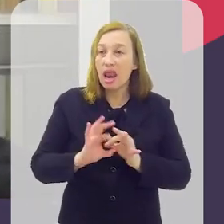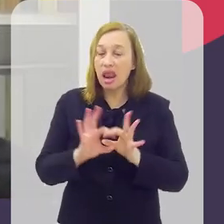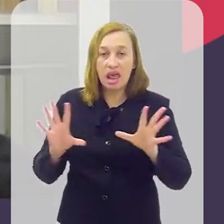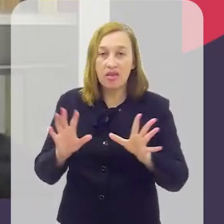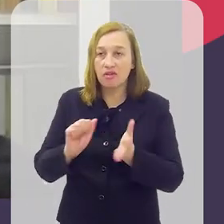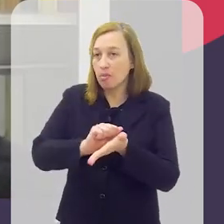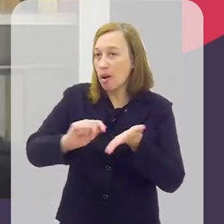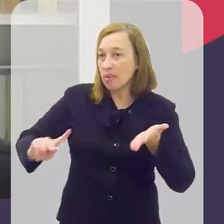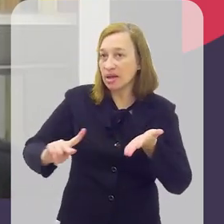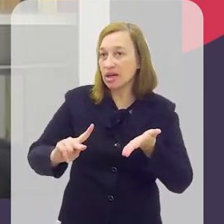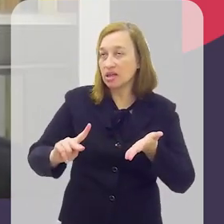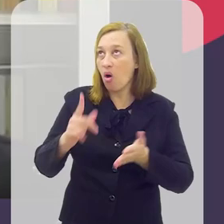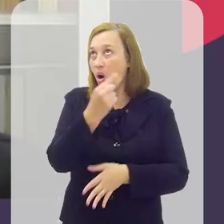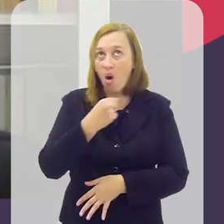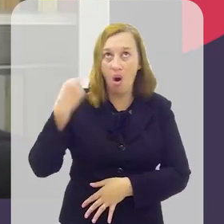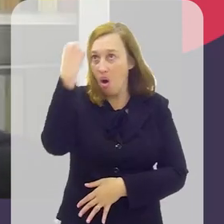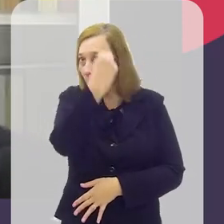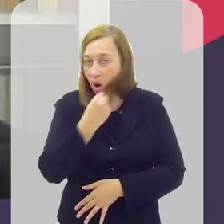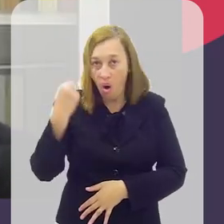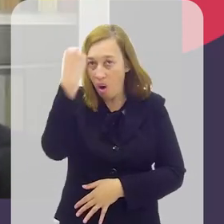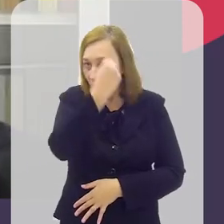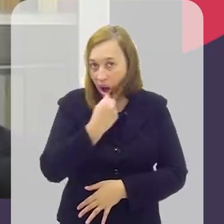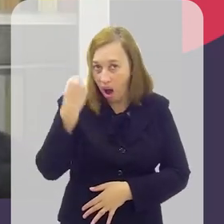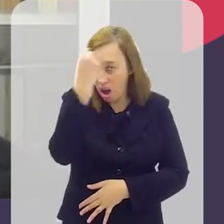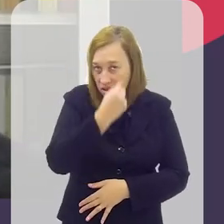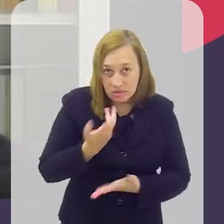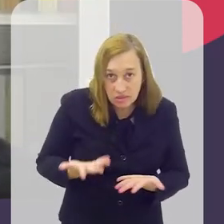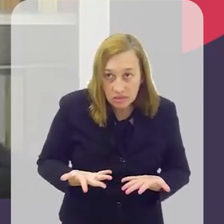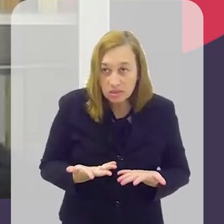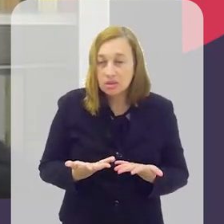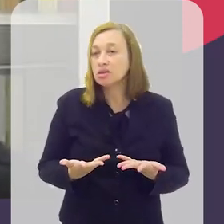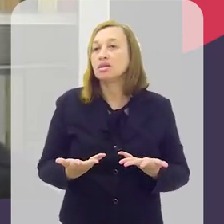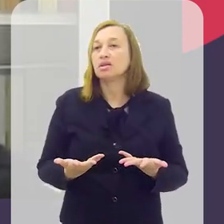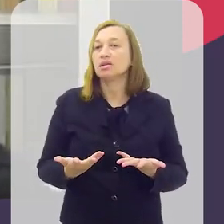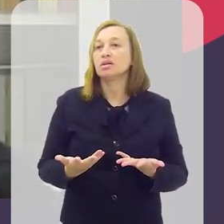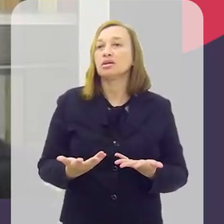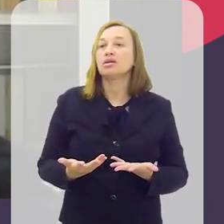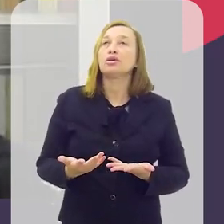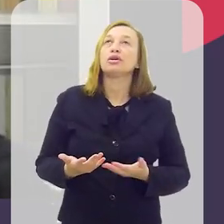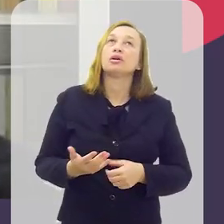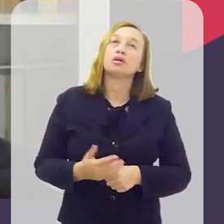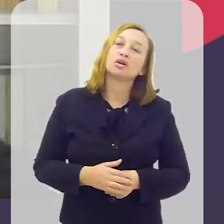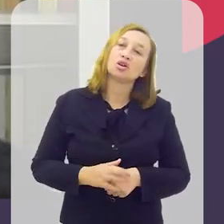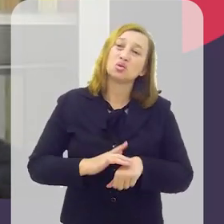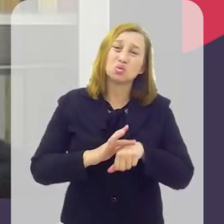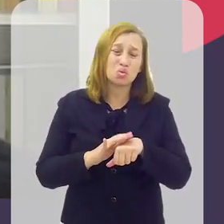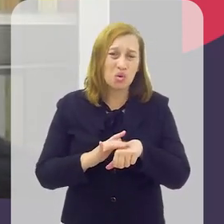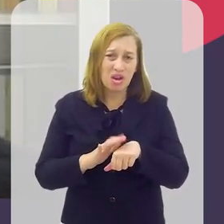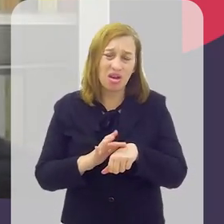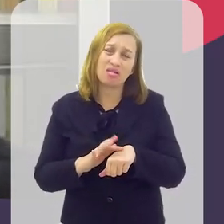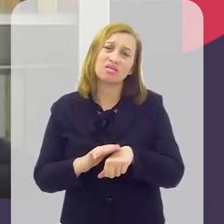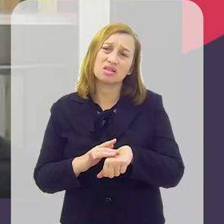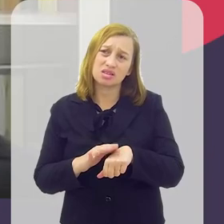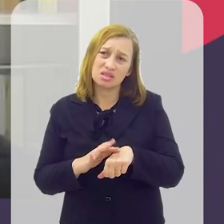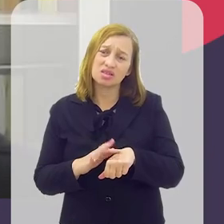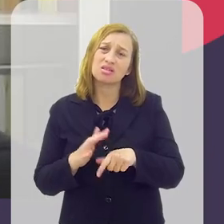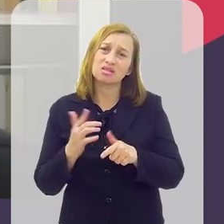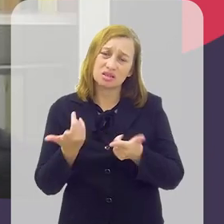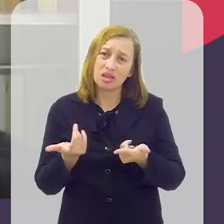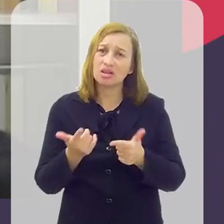para o aplicativo, né? Durante muitas e muitas e muitas horas, num nível que traz adoecimentos das maiores